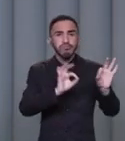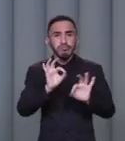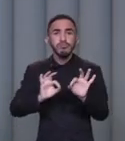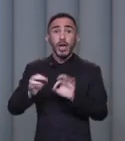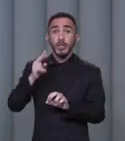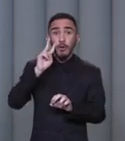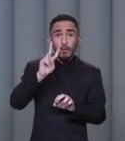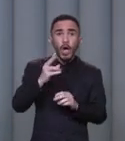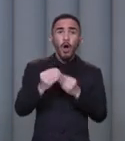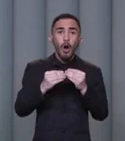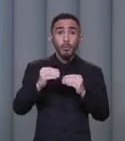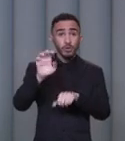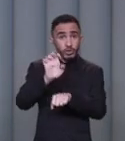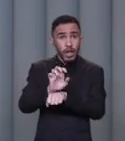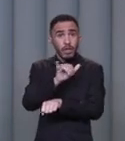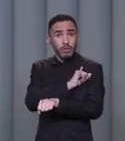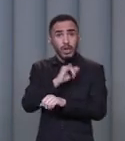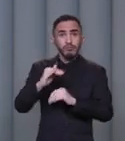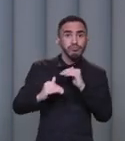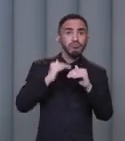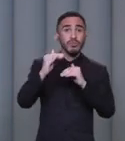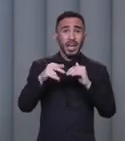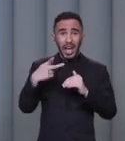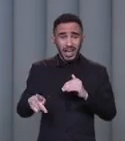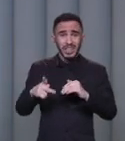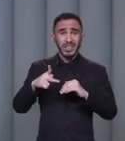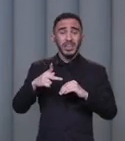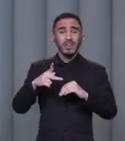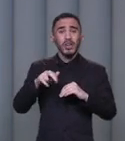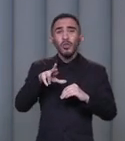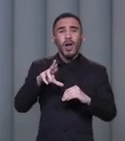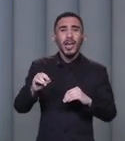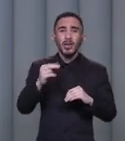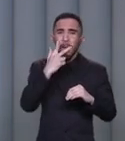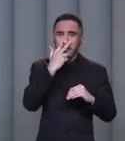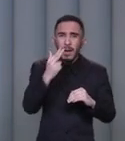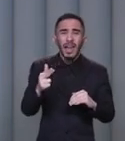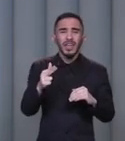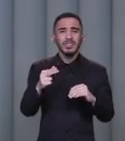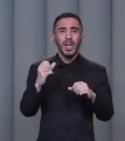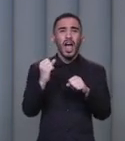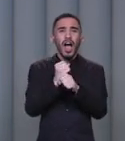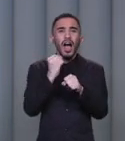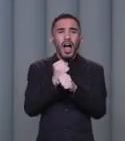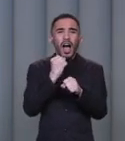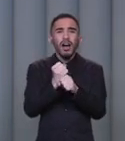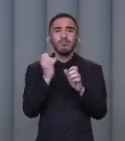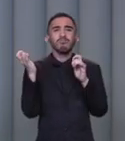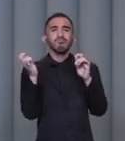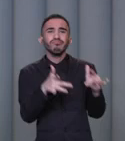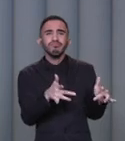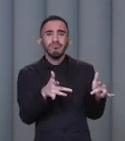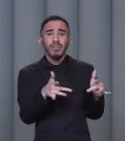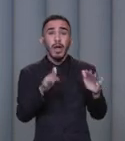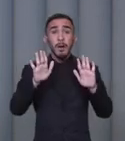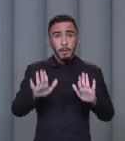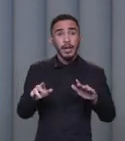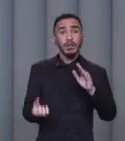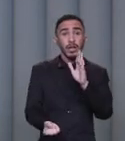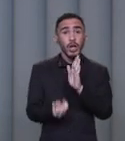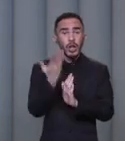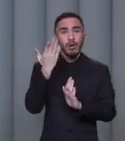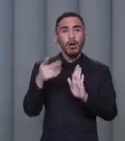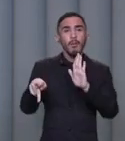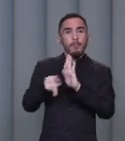evoluindo. O nosso Estado, hoje, ele é um canteiro de obras. Mas não é só isso, não. Fizemos também o Polo Metal Mecânico, que é uma lei que